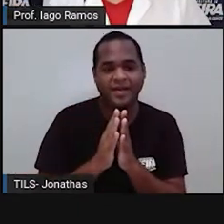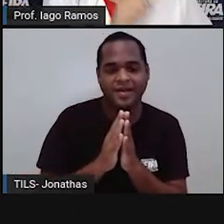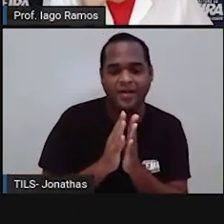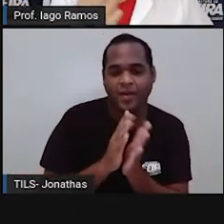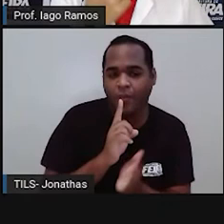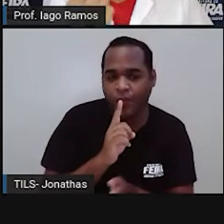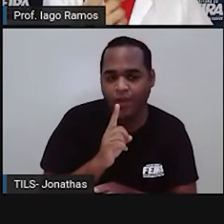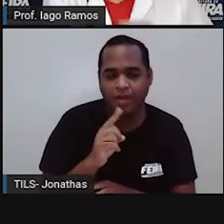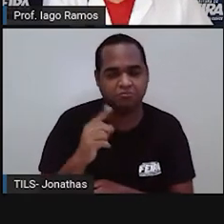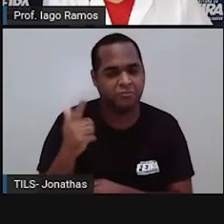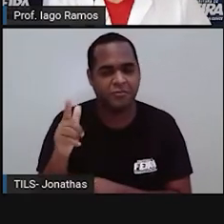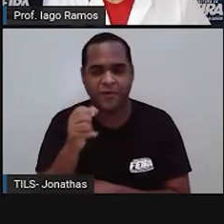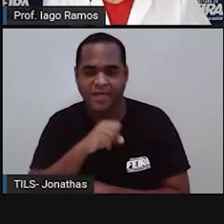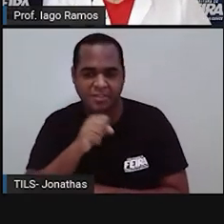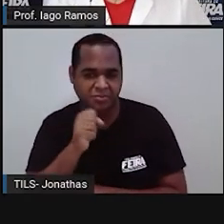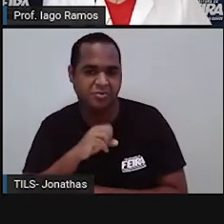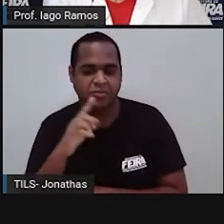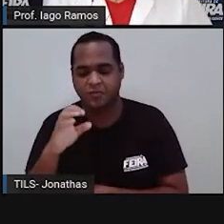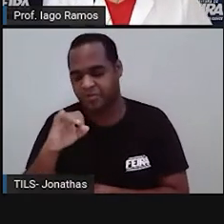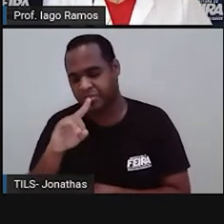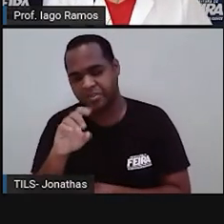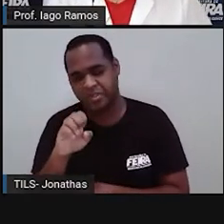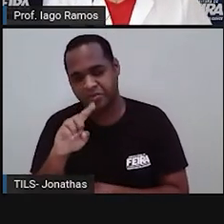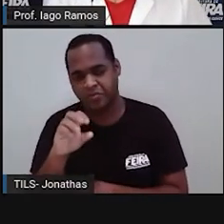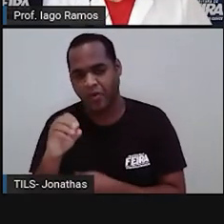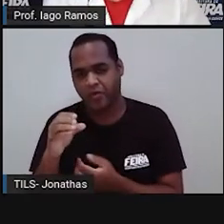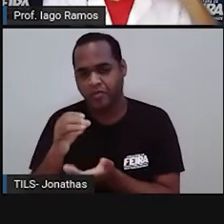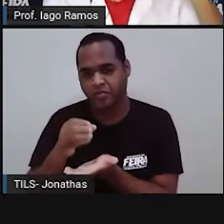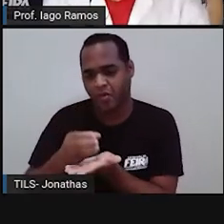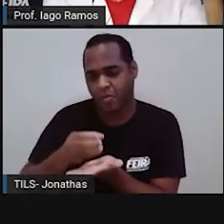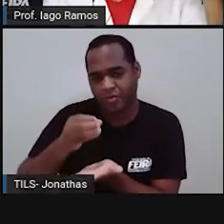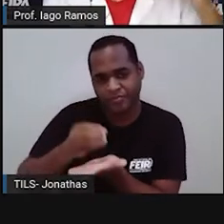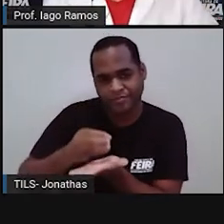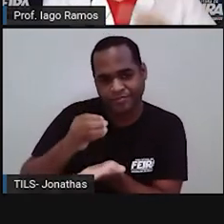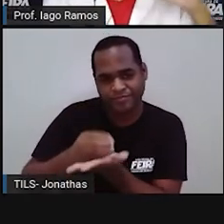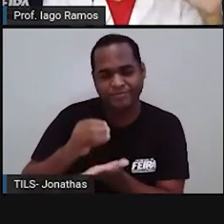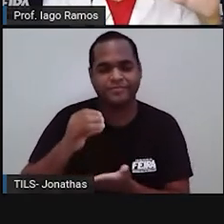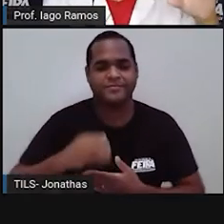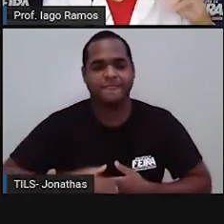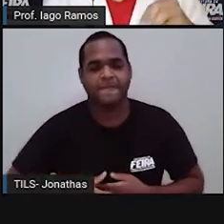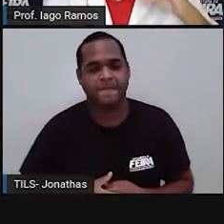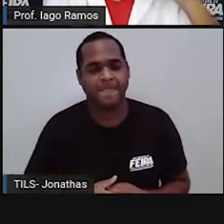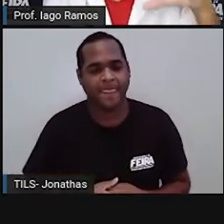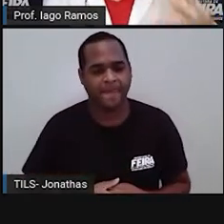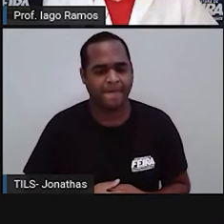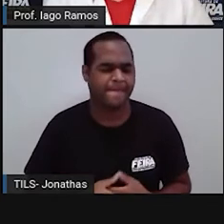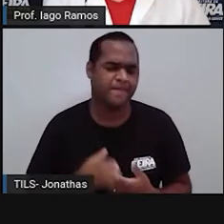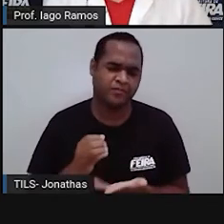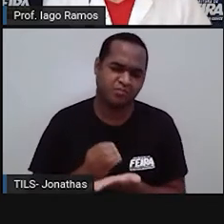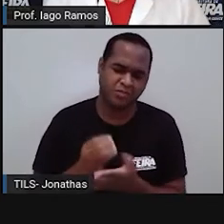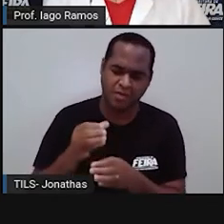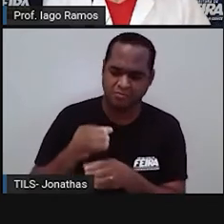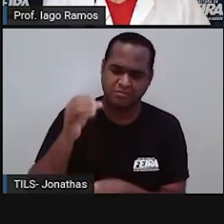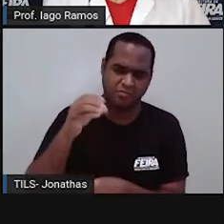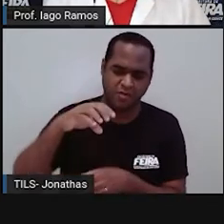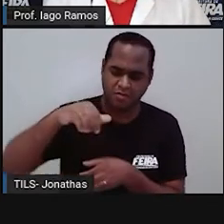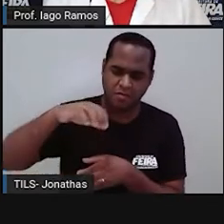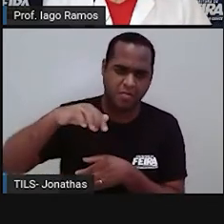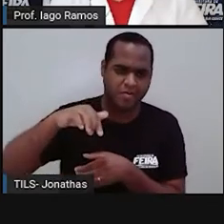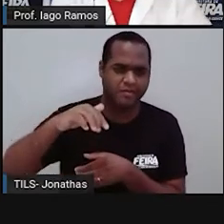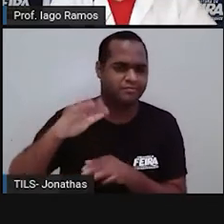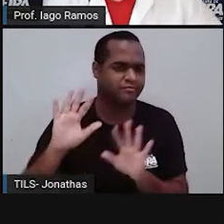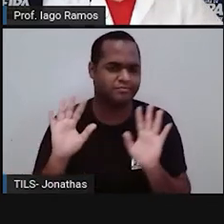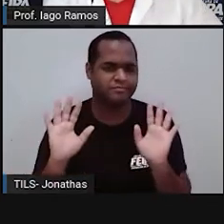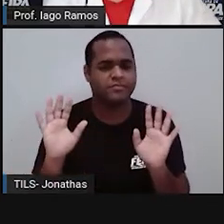cilindro, né, que a gente pode lembrar ali, o copo, tá bom? Um copozinho, uma garrafa, enfim. Beleza?